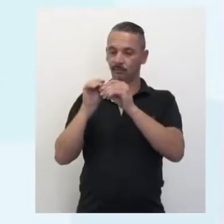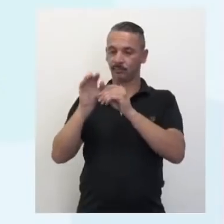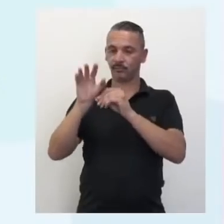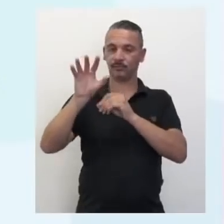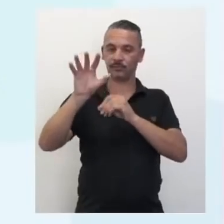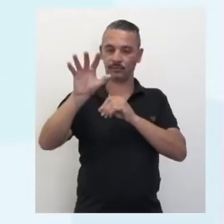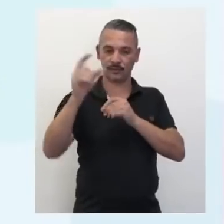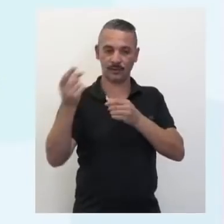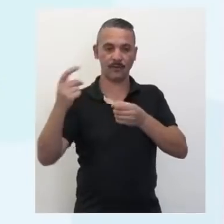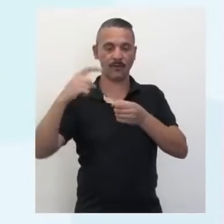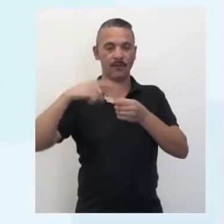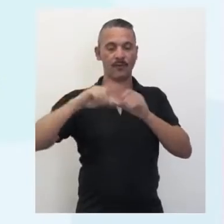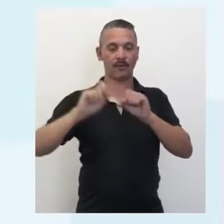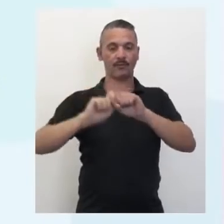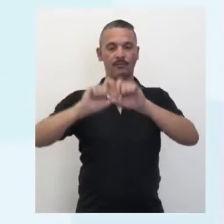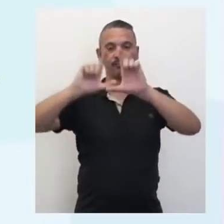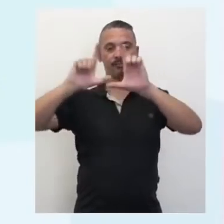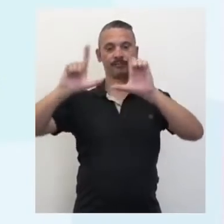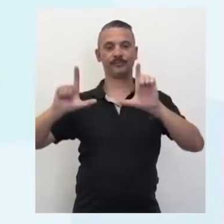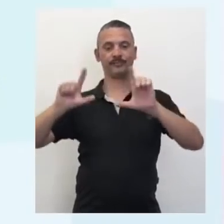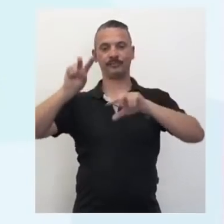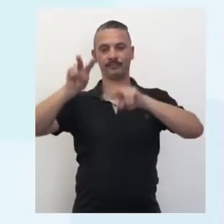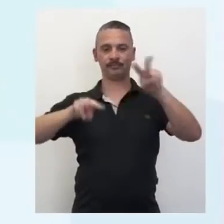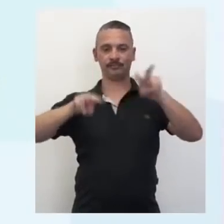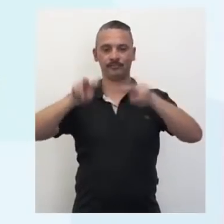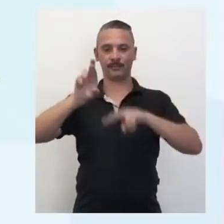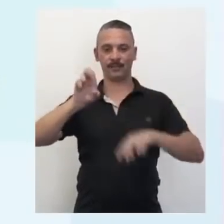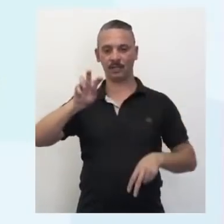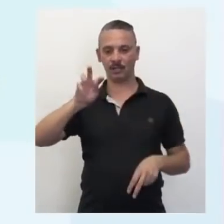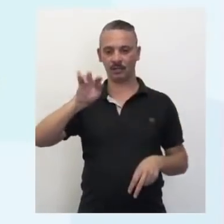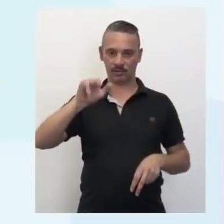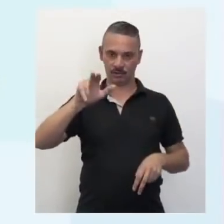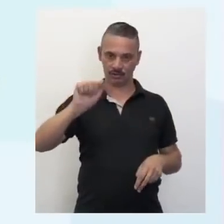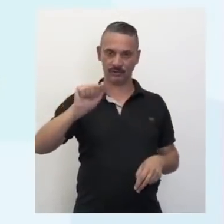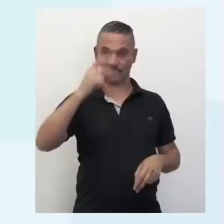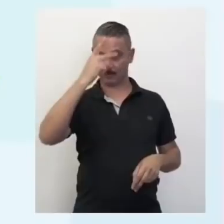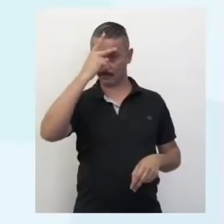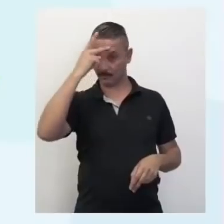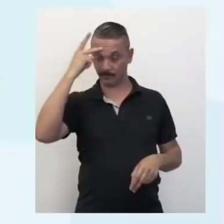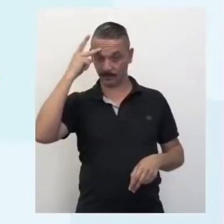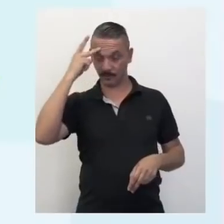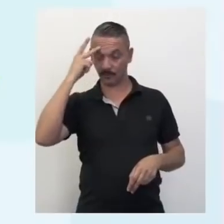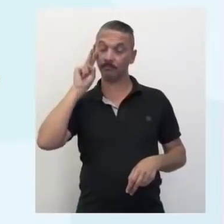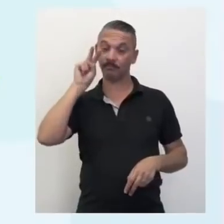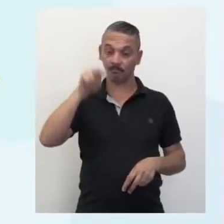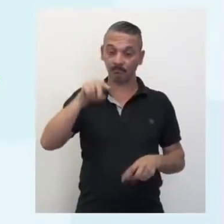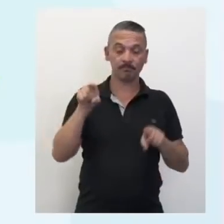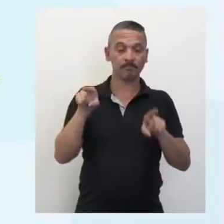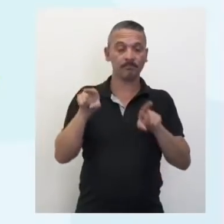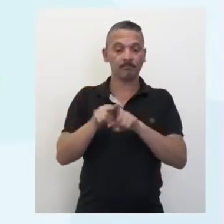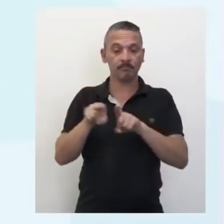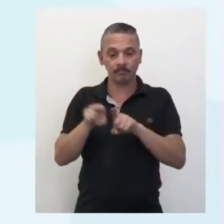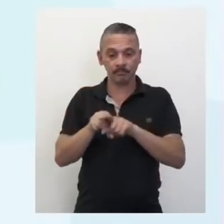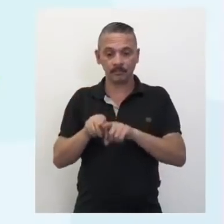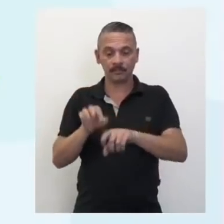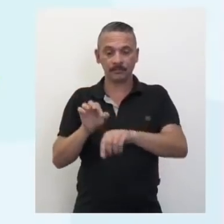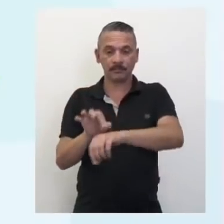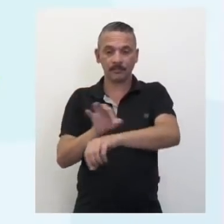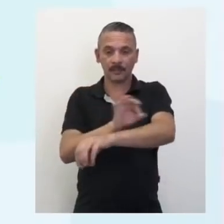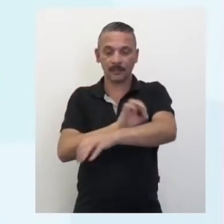e vai jogar a imagem lá na retina. Aí, lá da retina, a gente tem ali as células